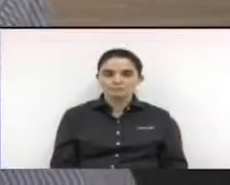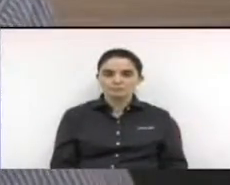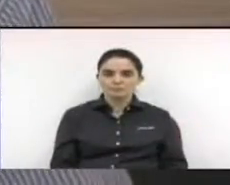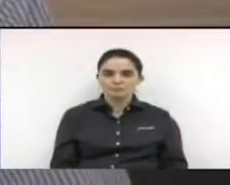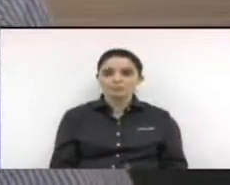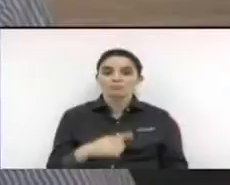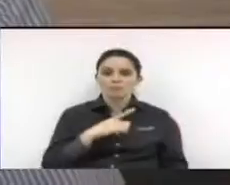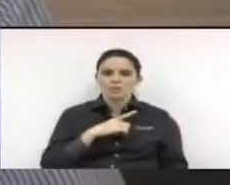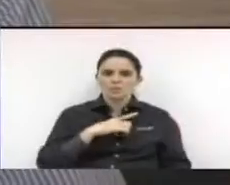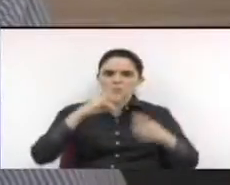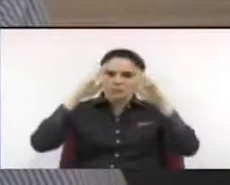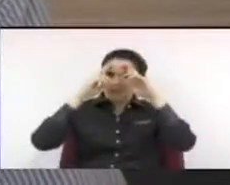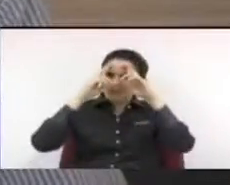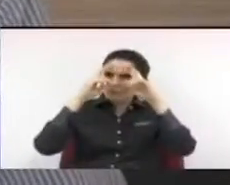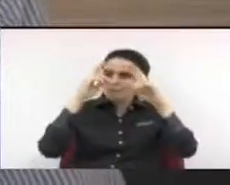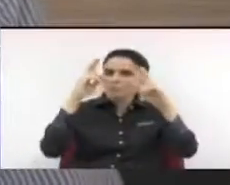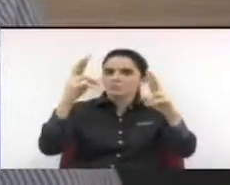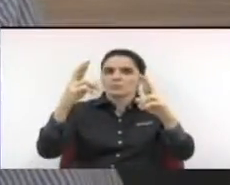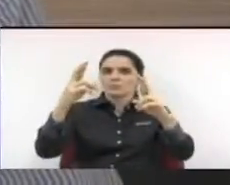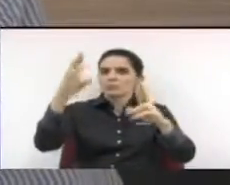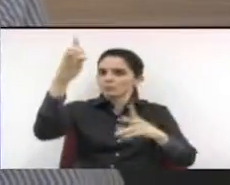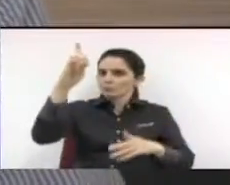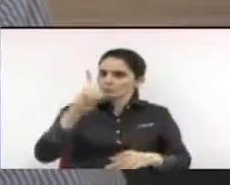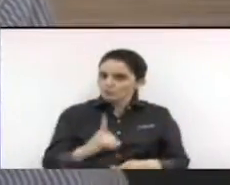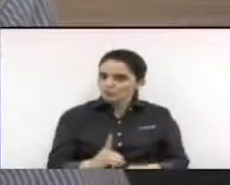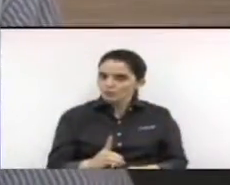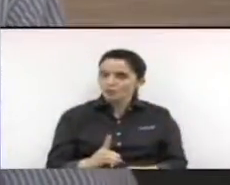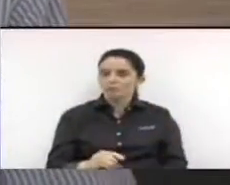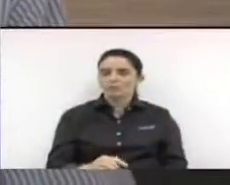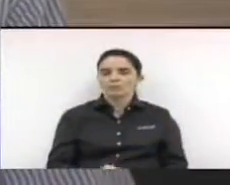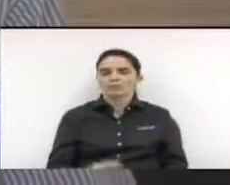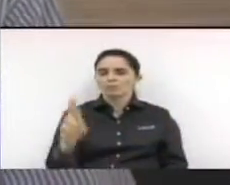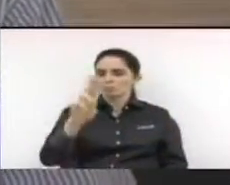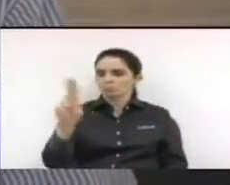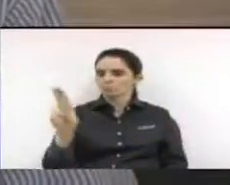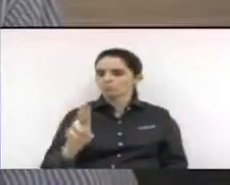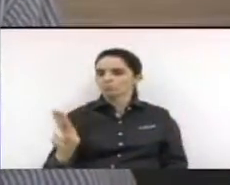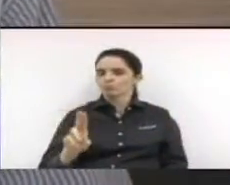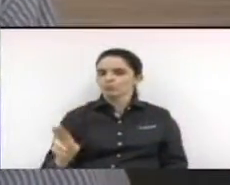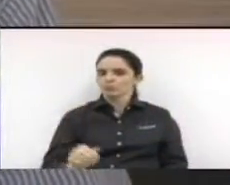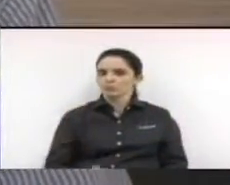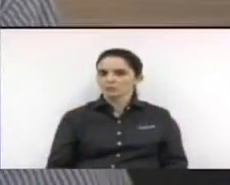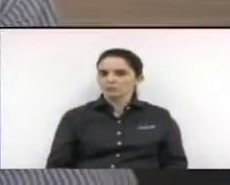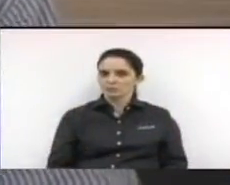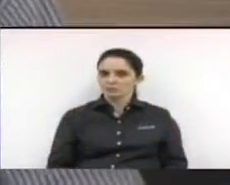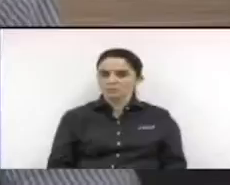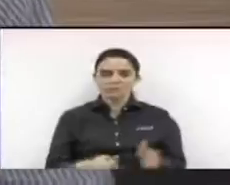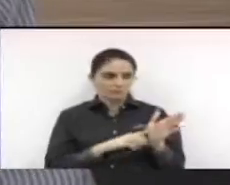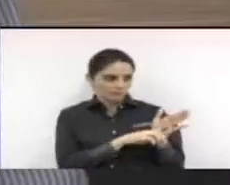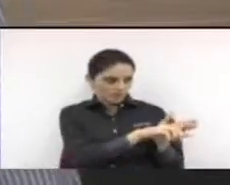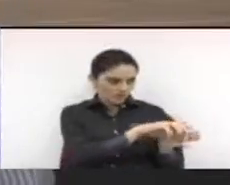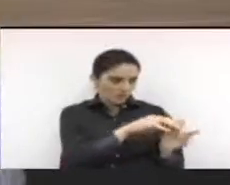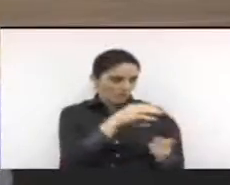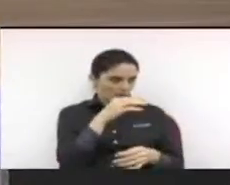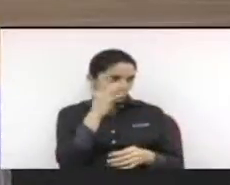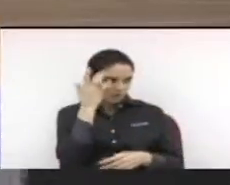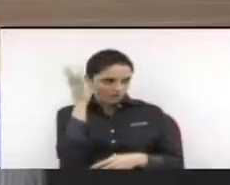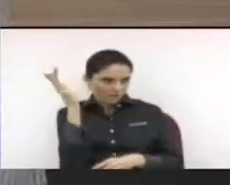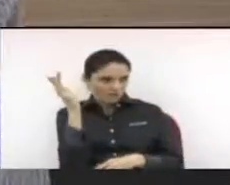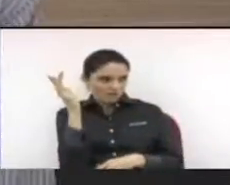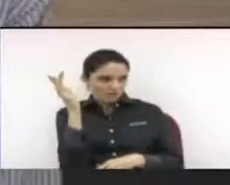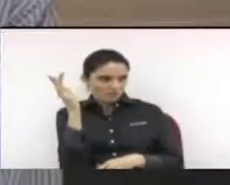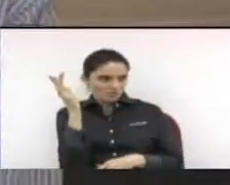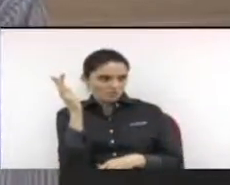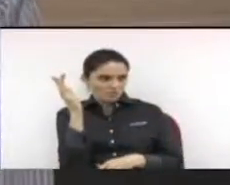diretor era o senhor Arlindo Silvestre, o senhor Nilo, era fácil, André? Nem na porta da diretoria a não